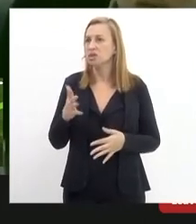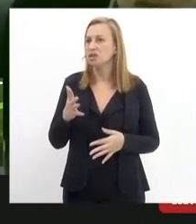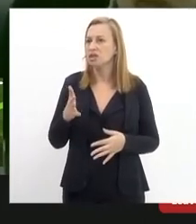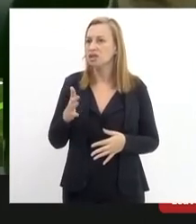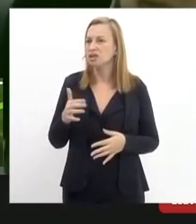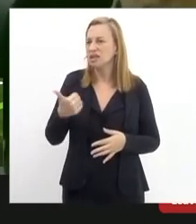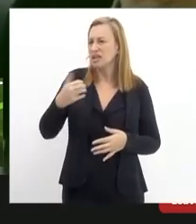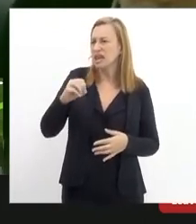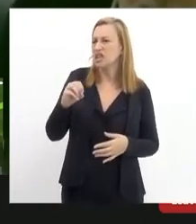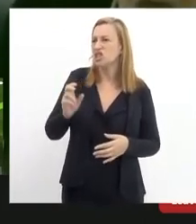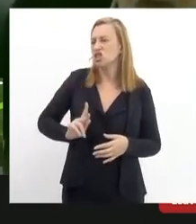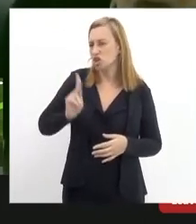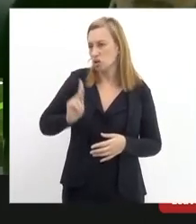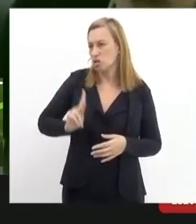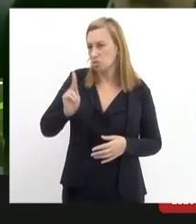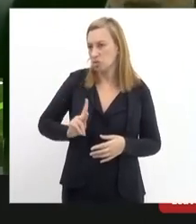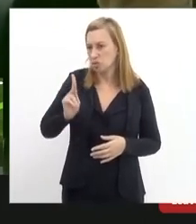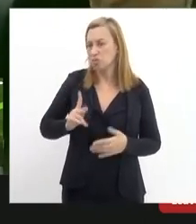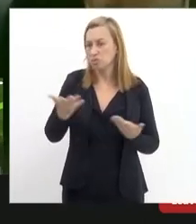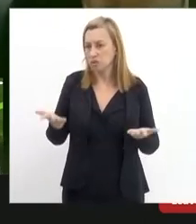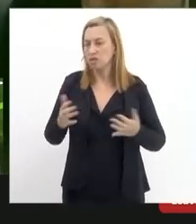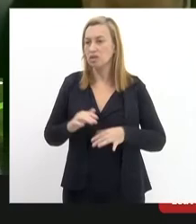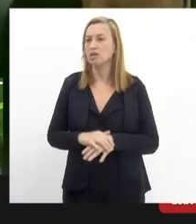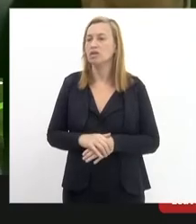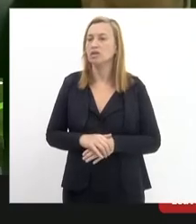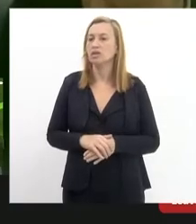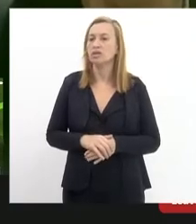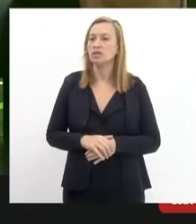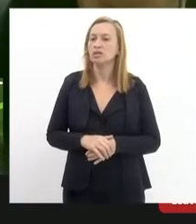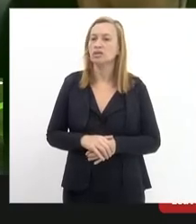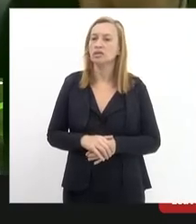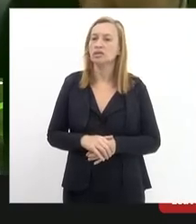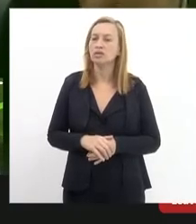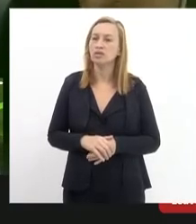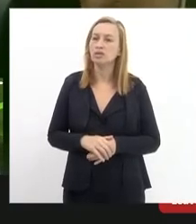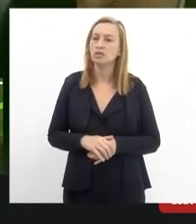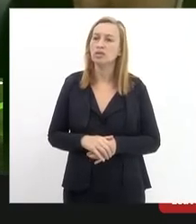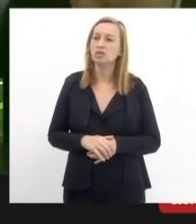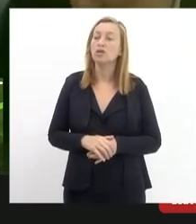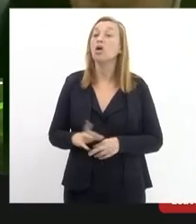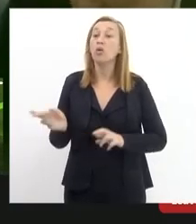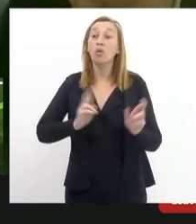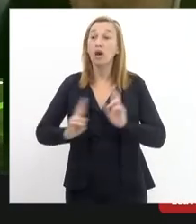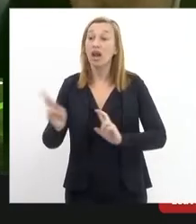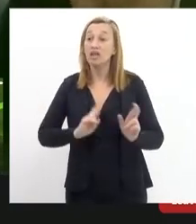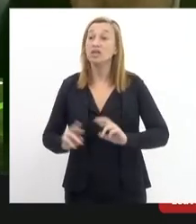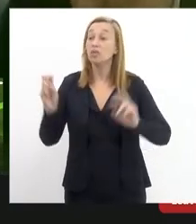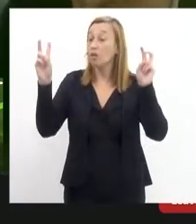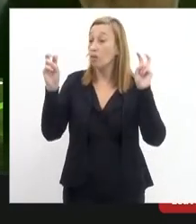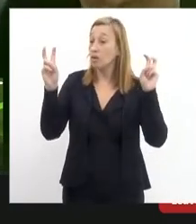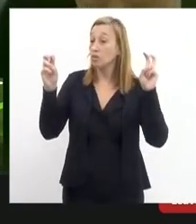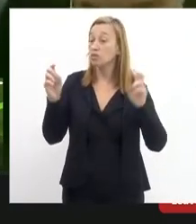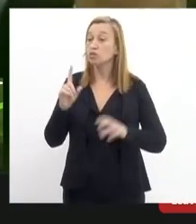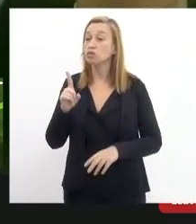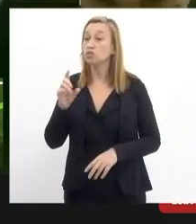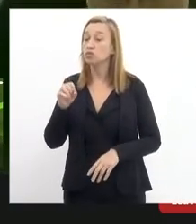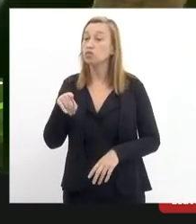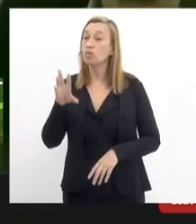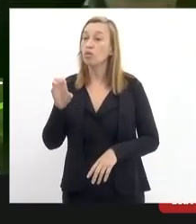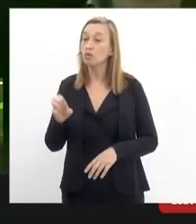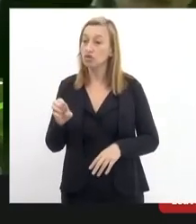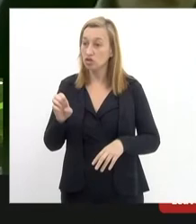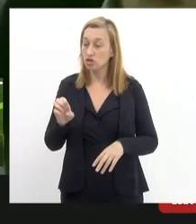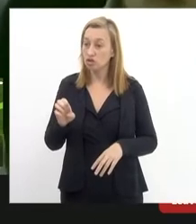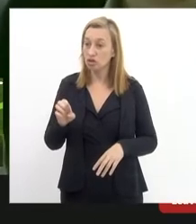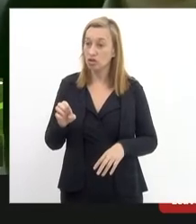de dez quilômetros então é um ponto que cabe aqui o seu devido registro com relação a questão do ponte americano